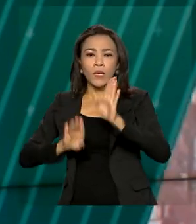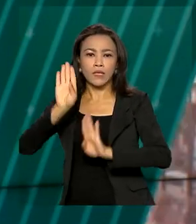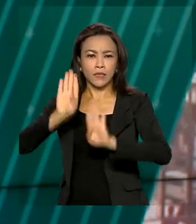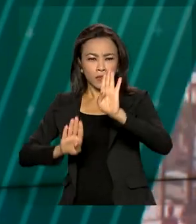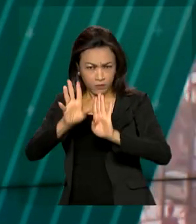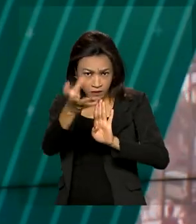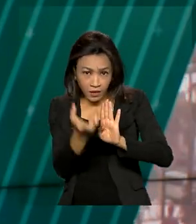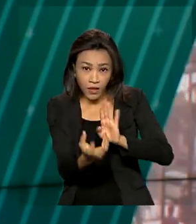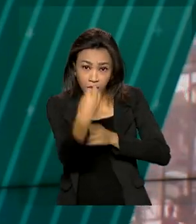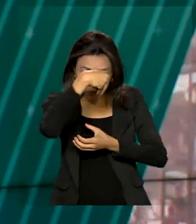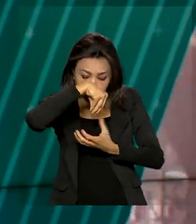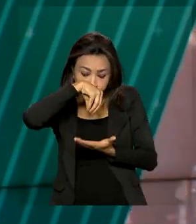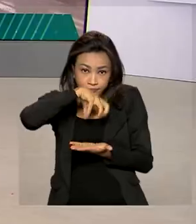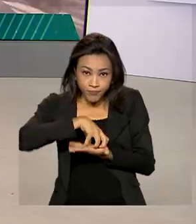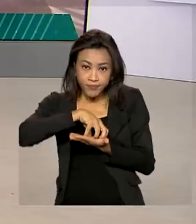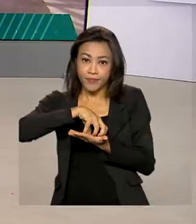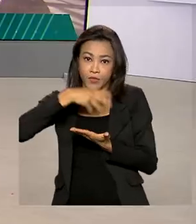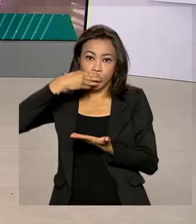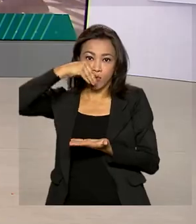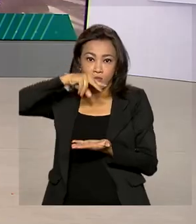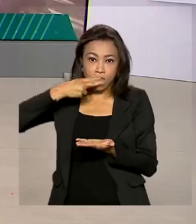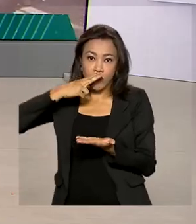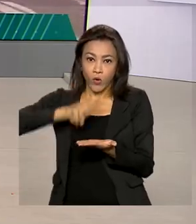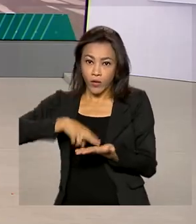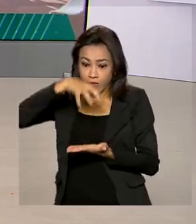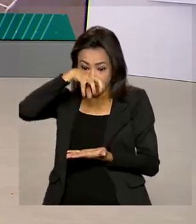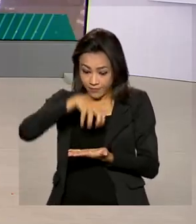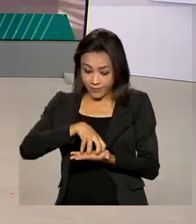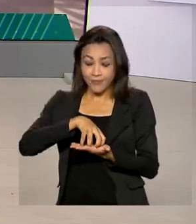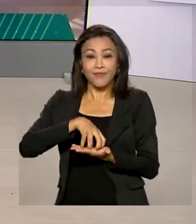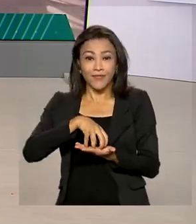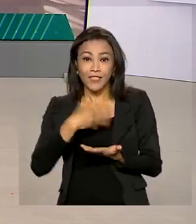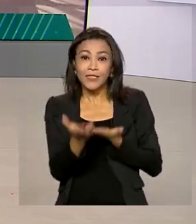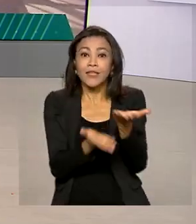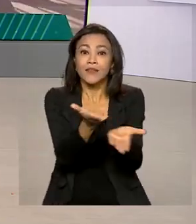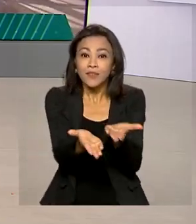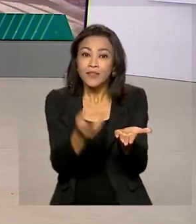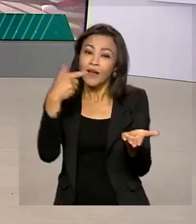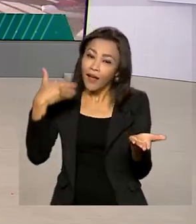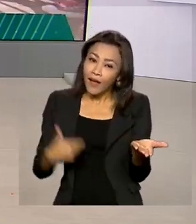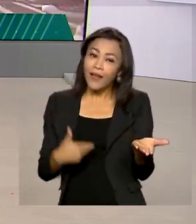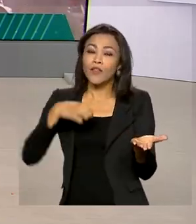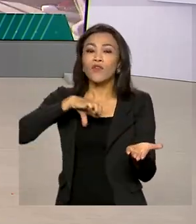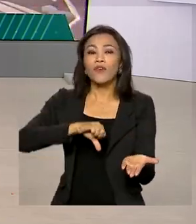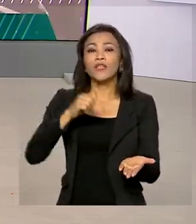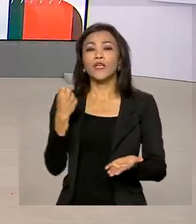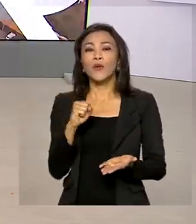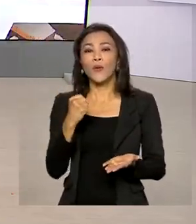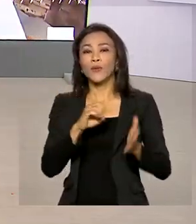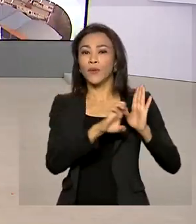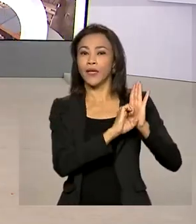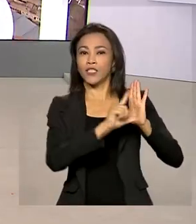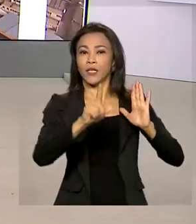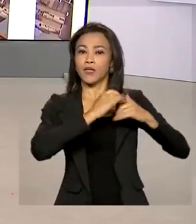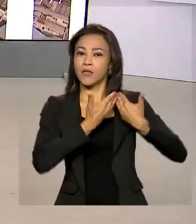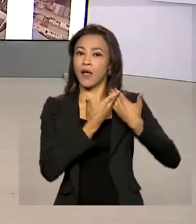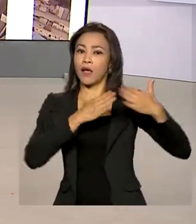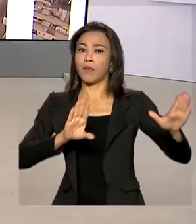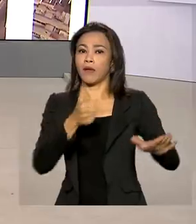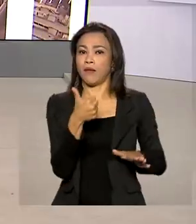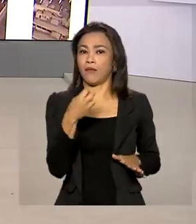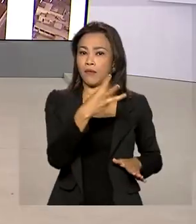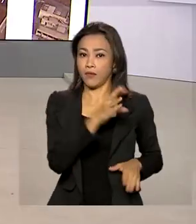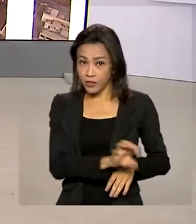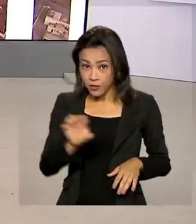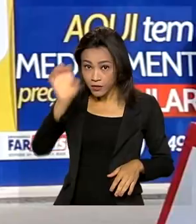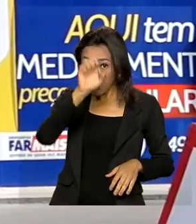dentro dos seus estabelecimentos. É o Correios Aqui, no total 98 editais estão abertos em 13 estados e no